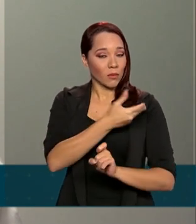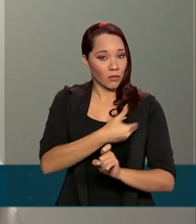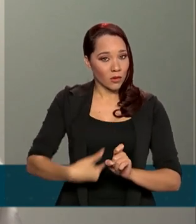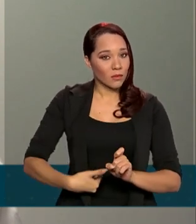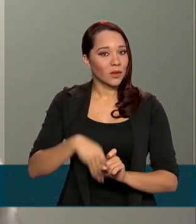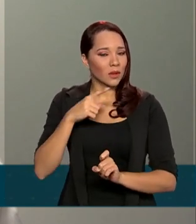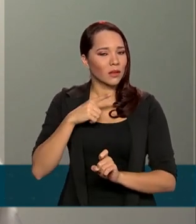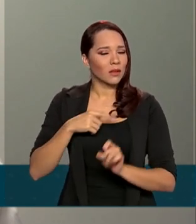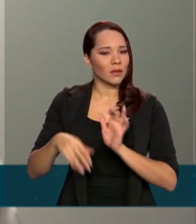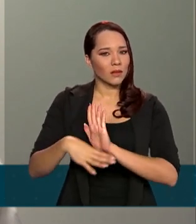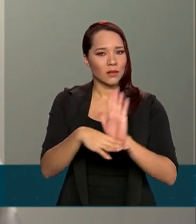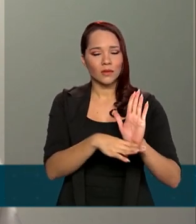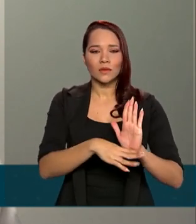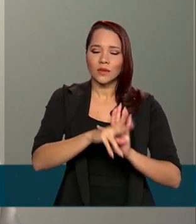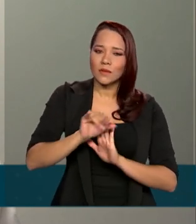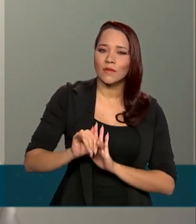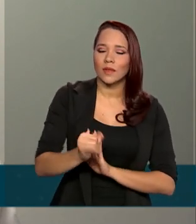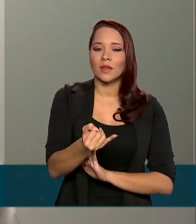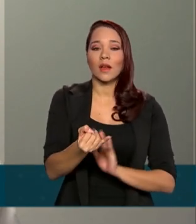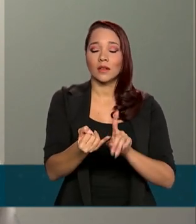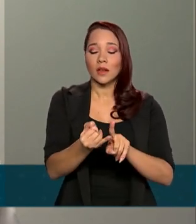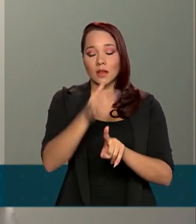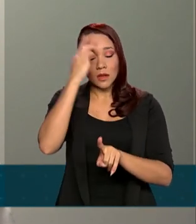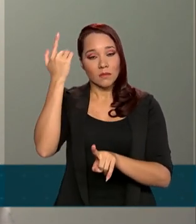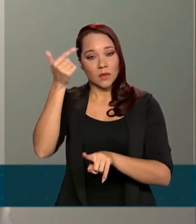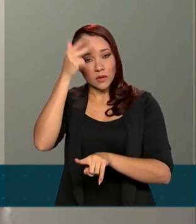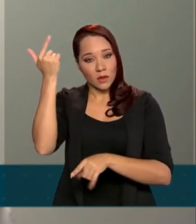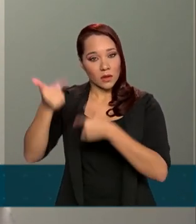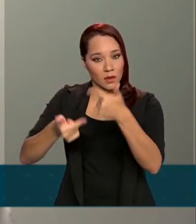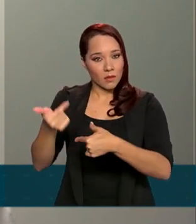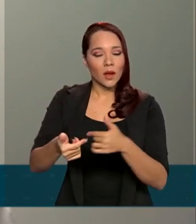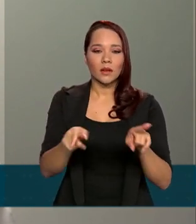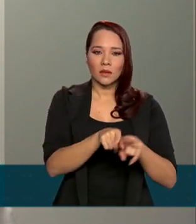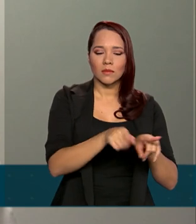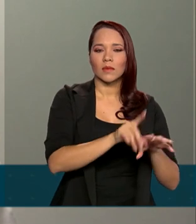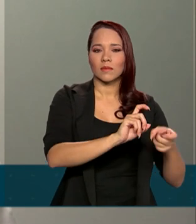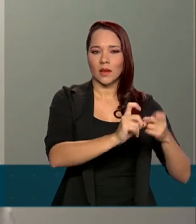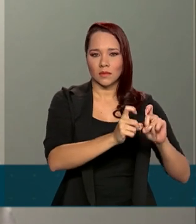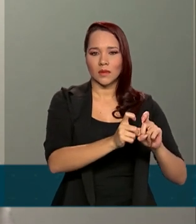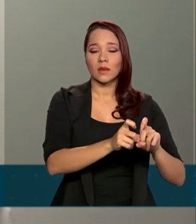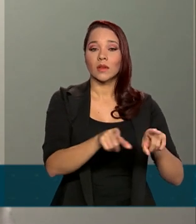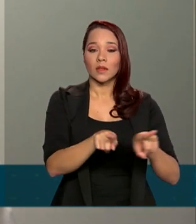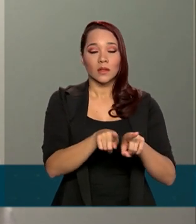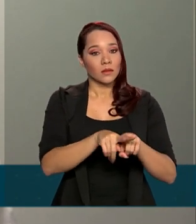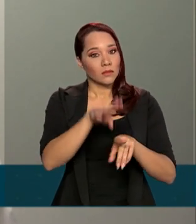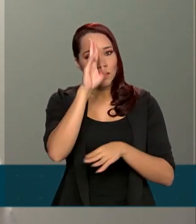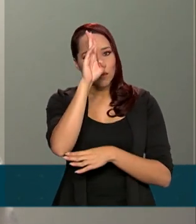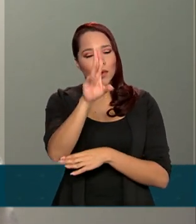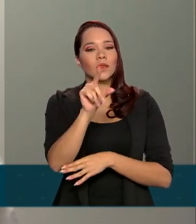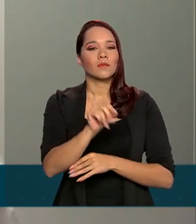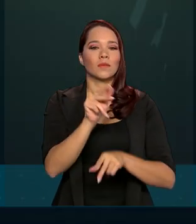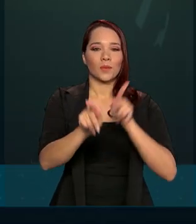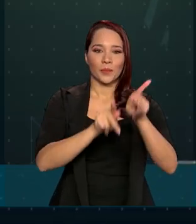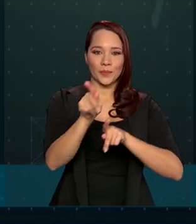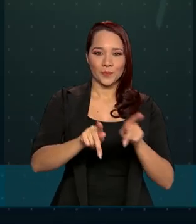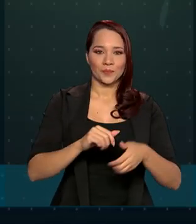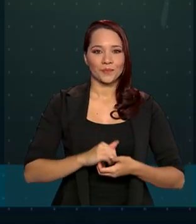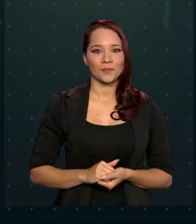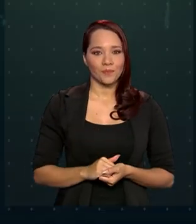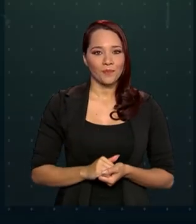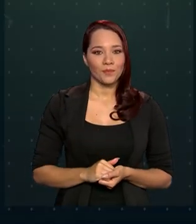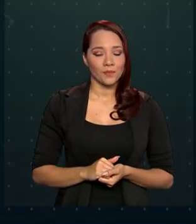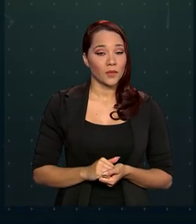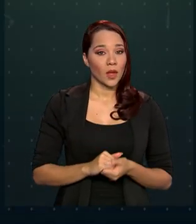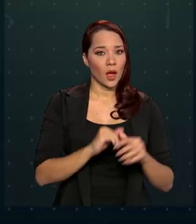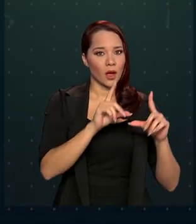benefícios e vantagens tanto para os servidores, quanto para a administração, quanto especialmente para a população. A maior